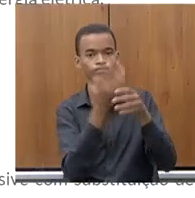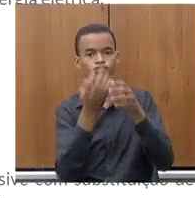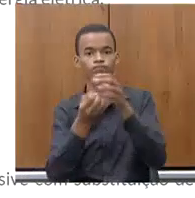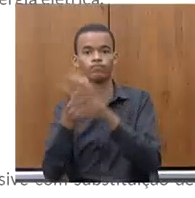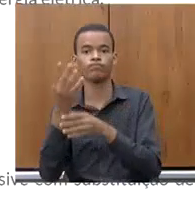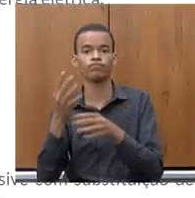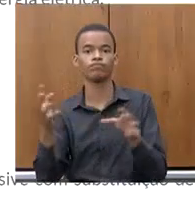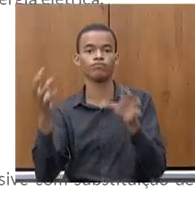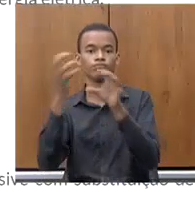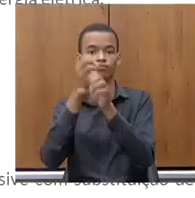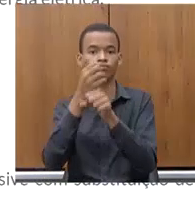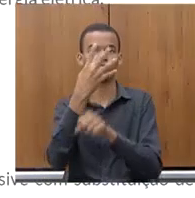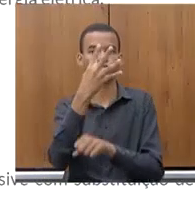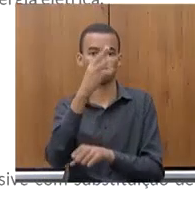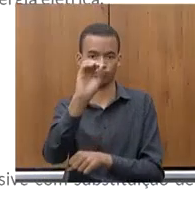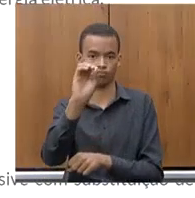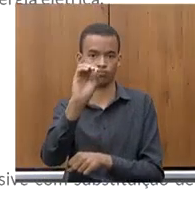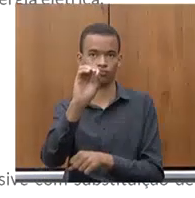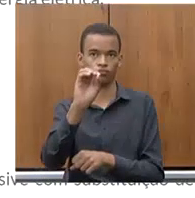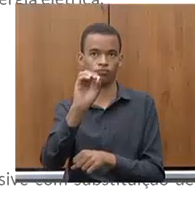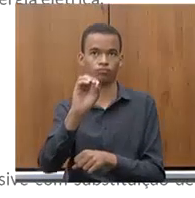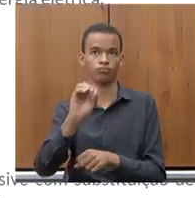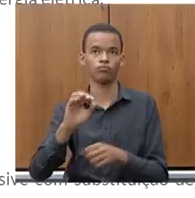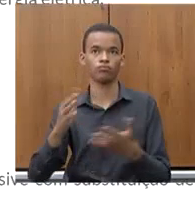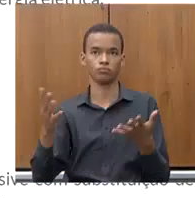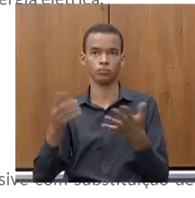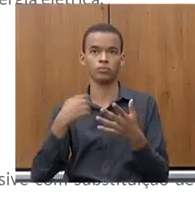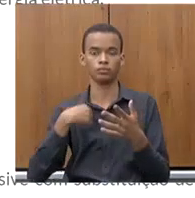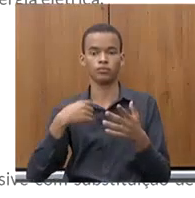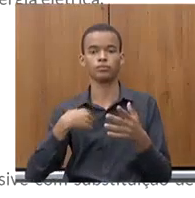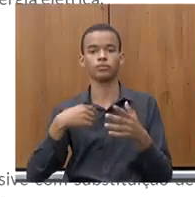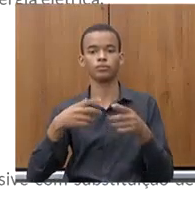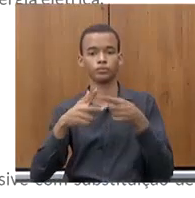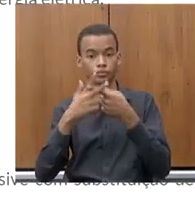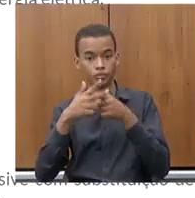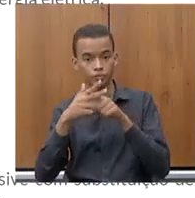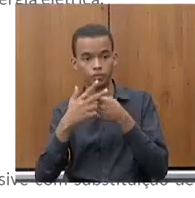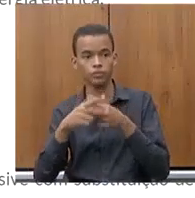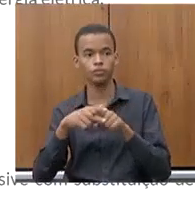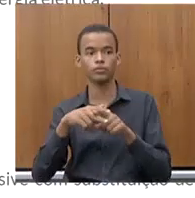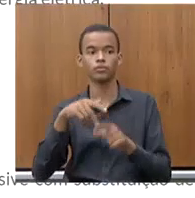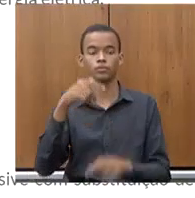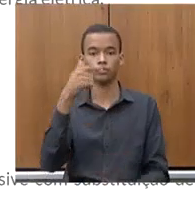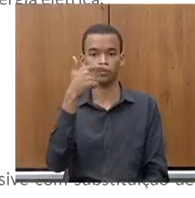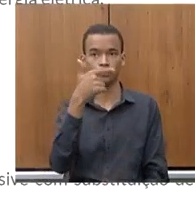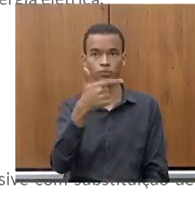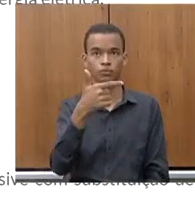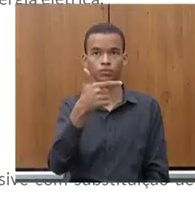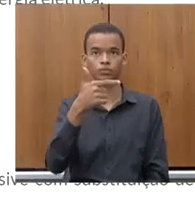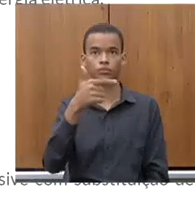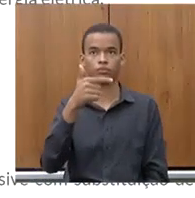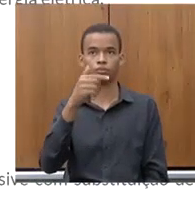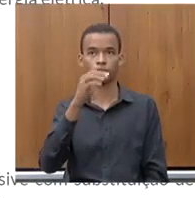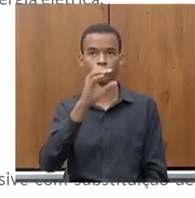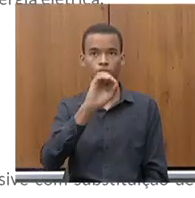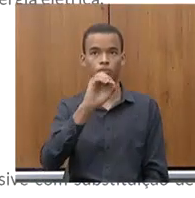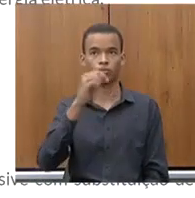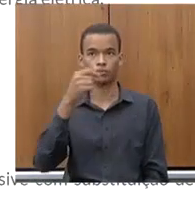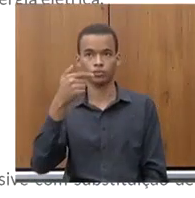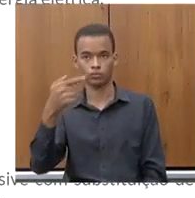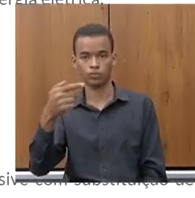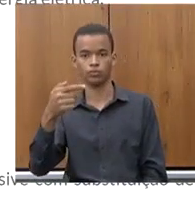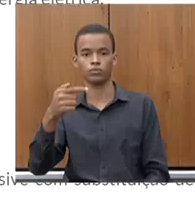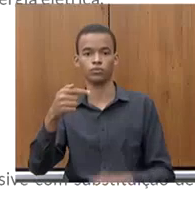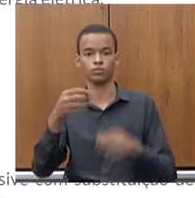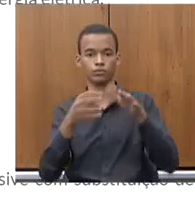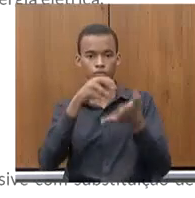chega com o número, corrigindo aqui, o número de 207 subestações novas nos próximos anos, 45 só neste